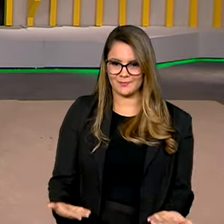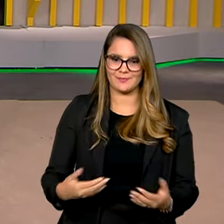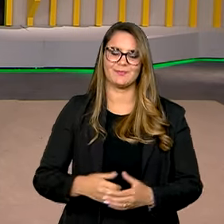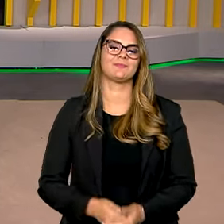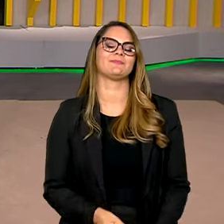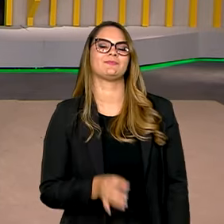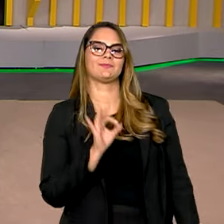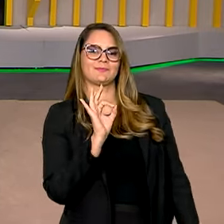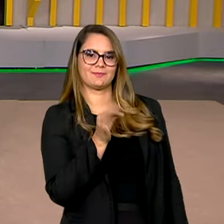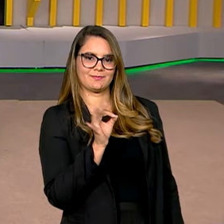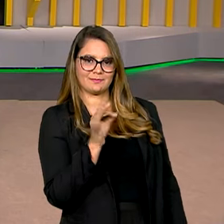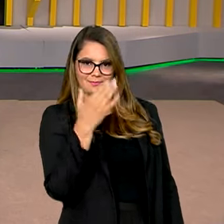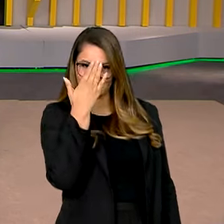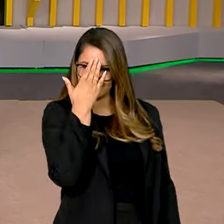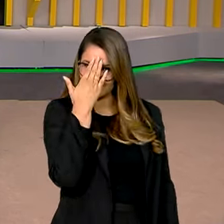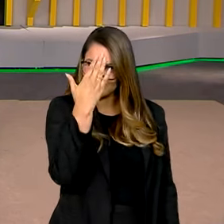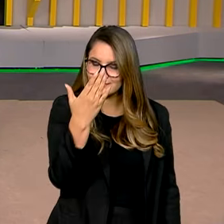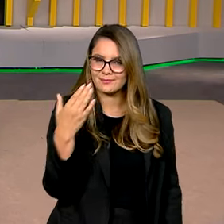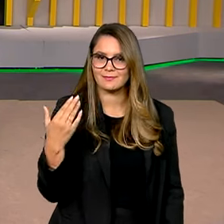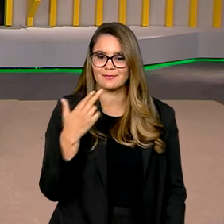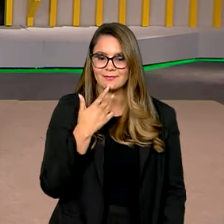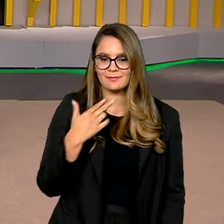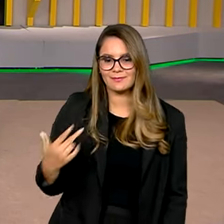Tá certo, Pablo. Obrigada aí pelas atualizações. Boa noite. Boa noite.